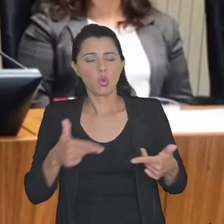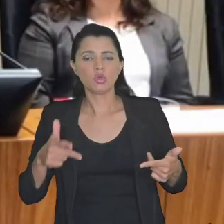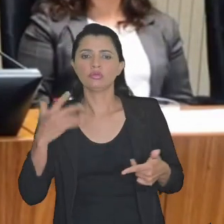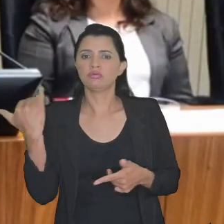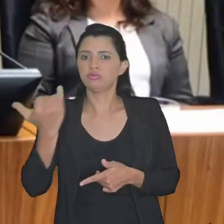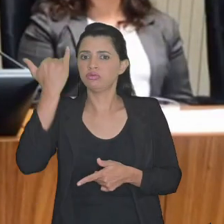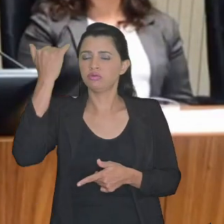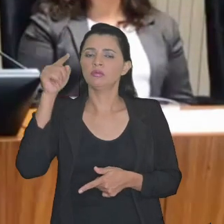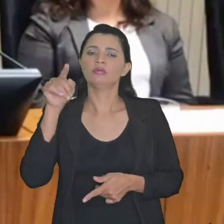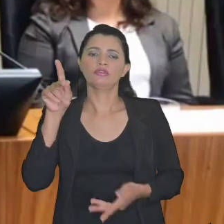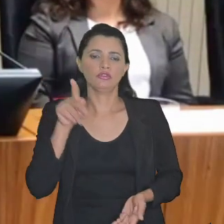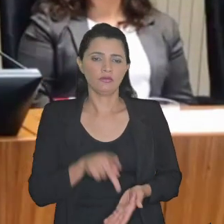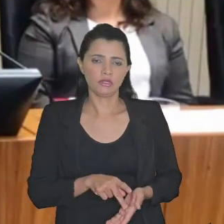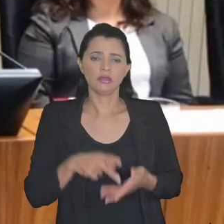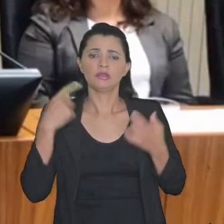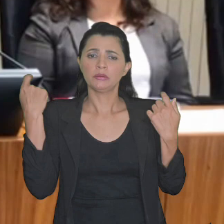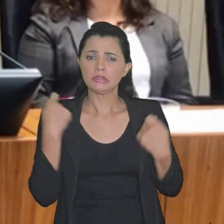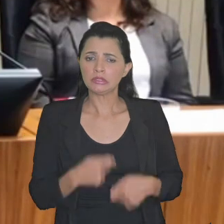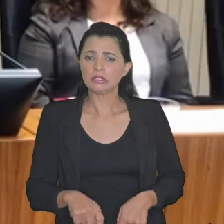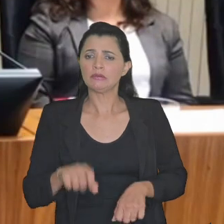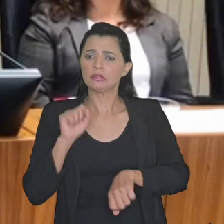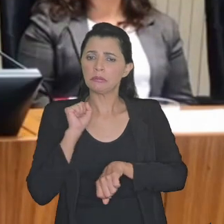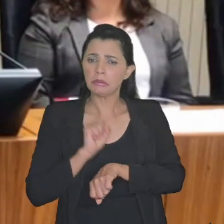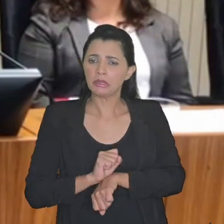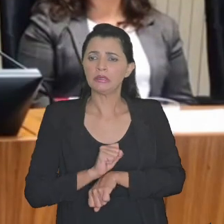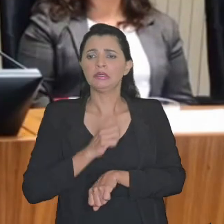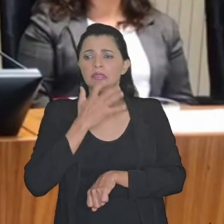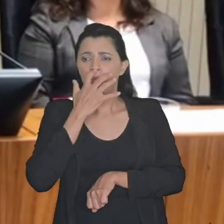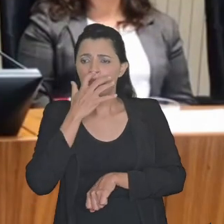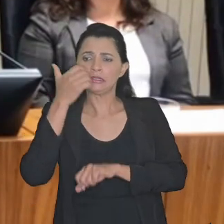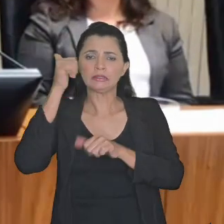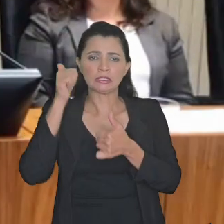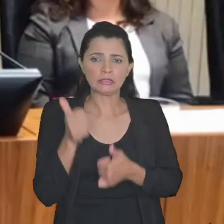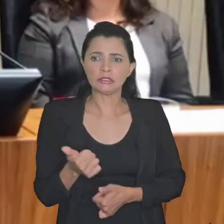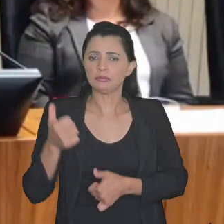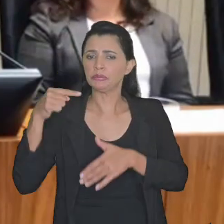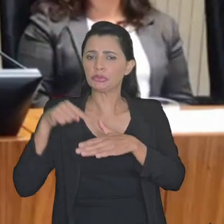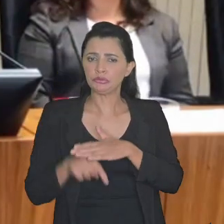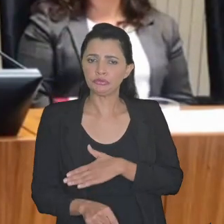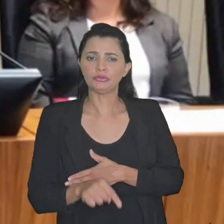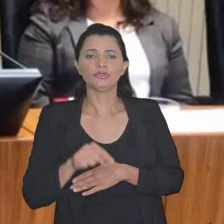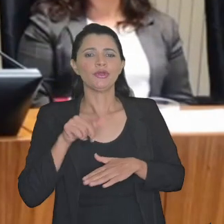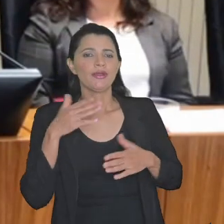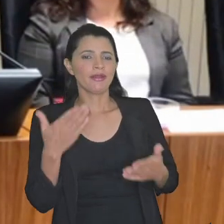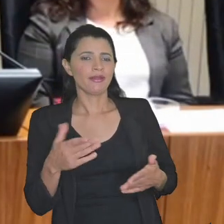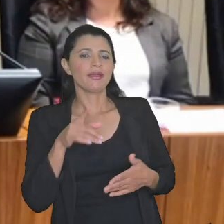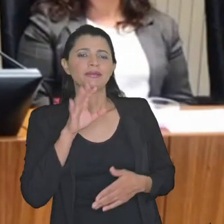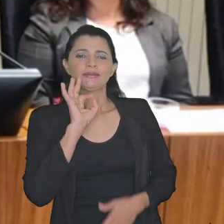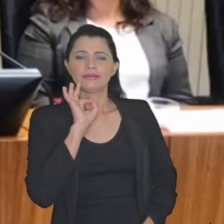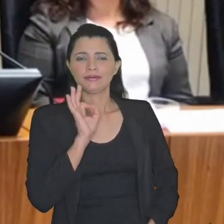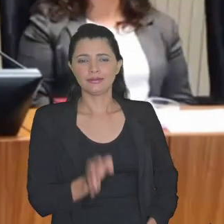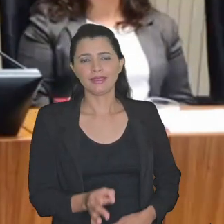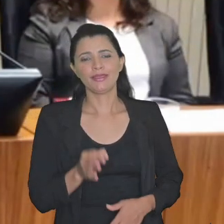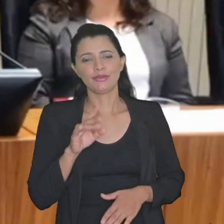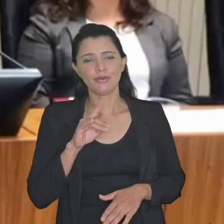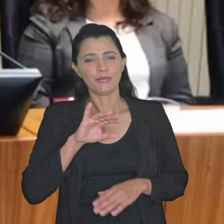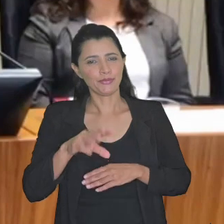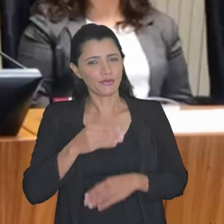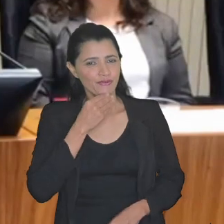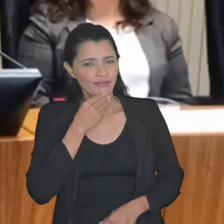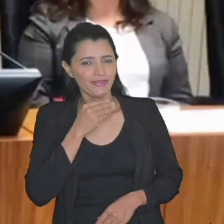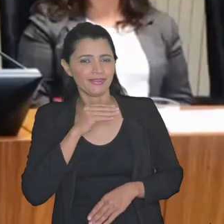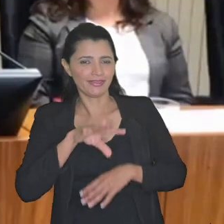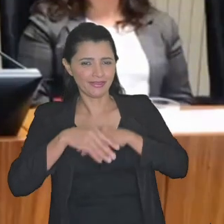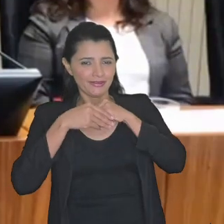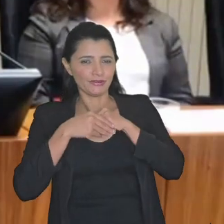de grande vulto que realmente necessita que a gente pare para fazer análise profunda essa até um